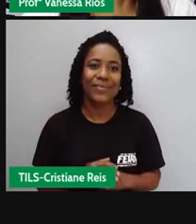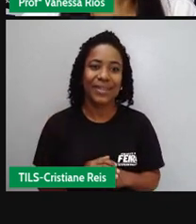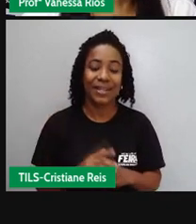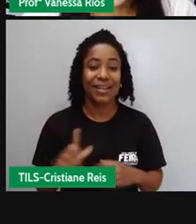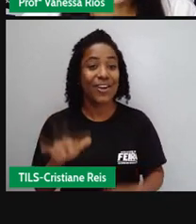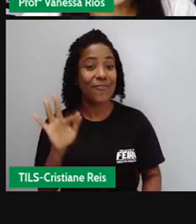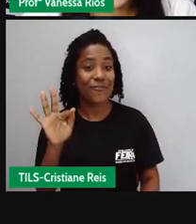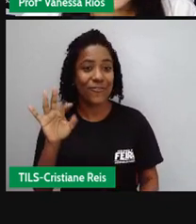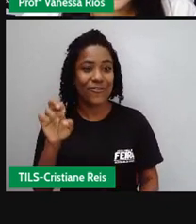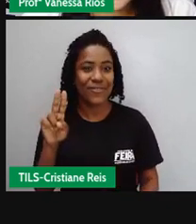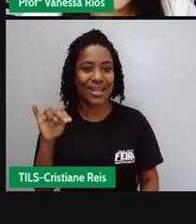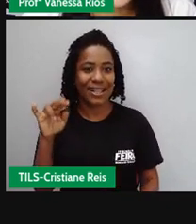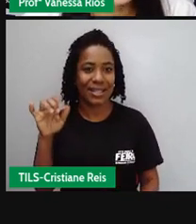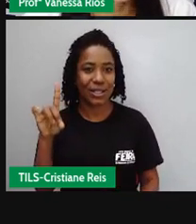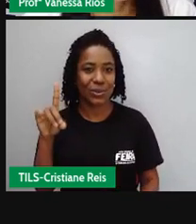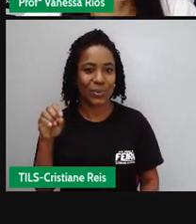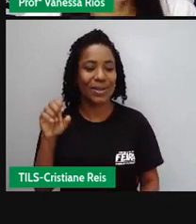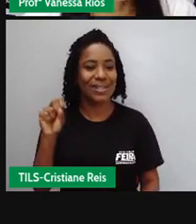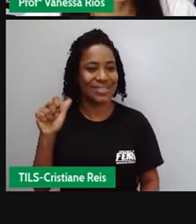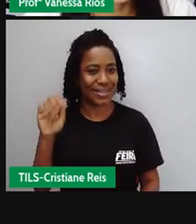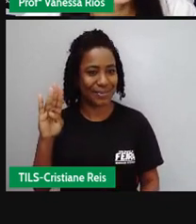Fernando Sabino,